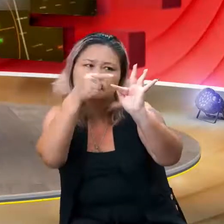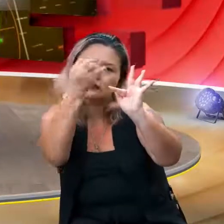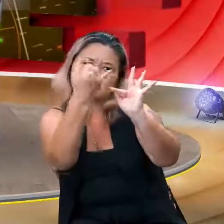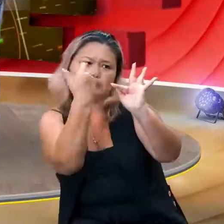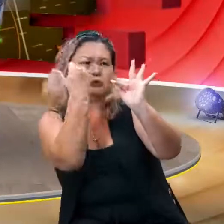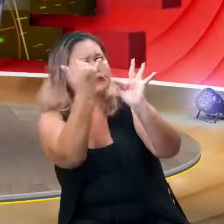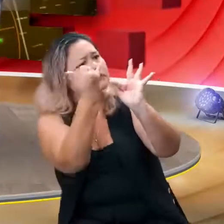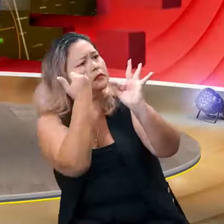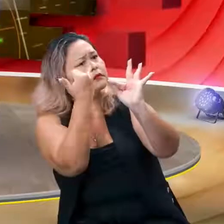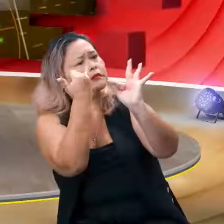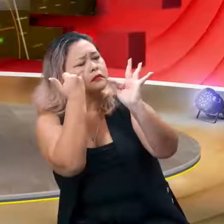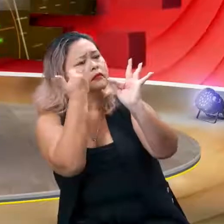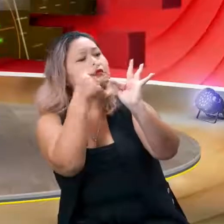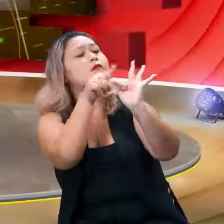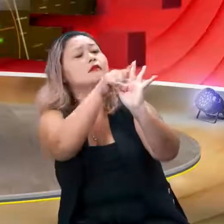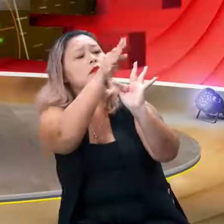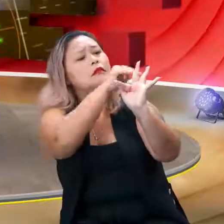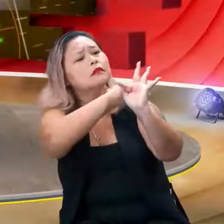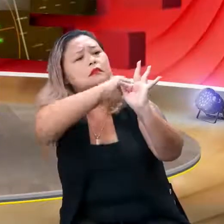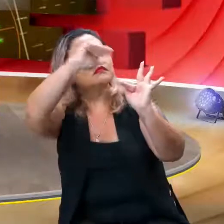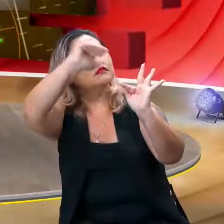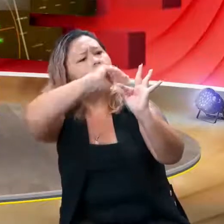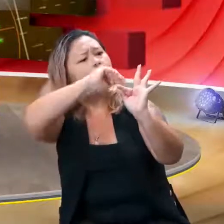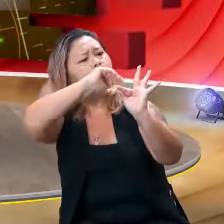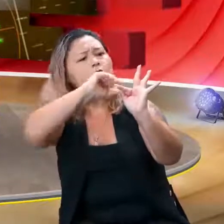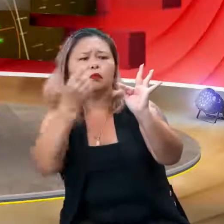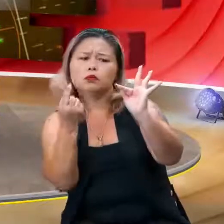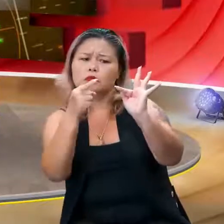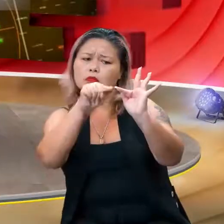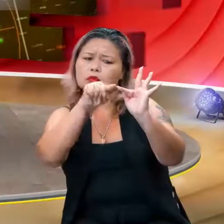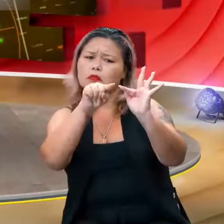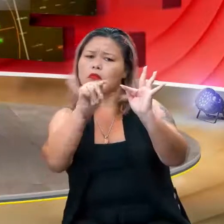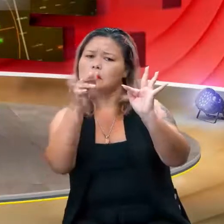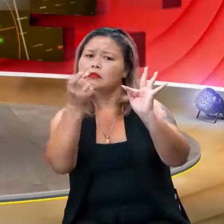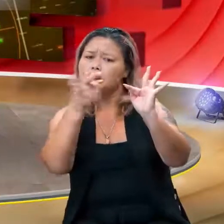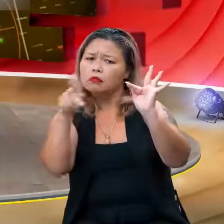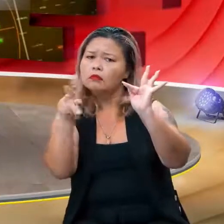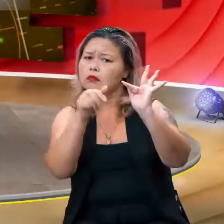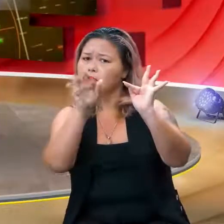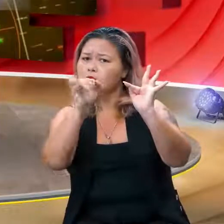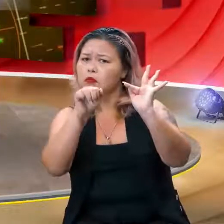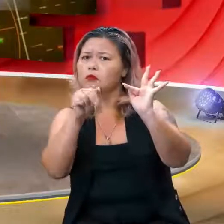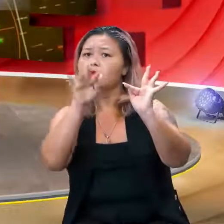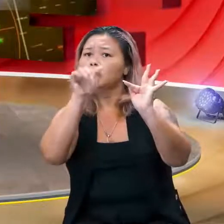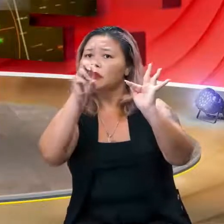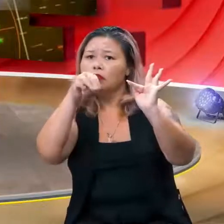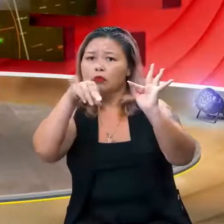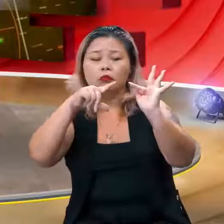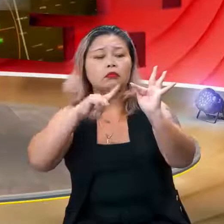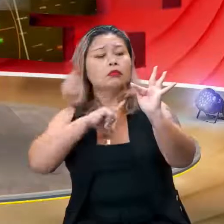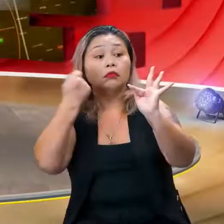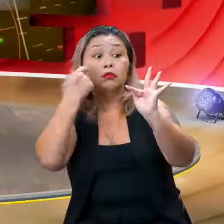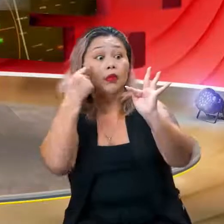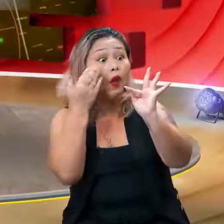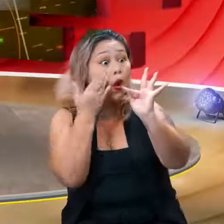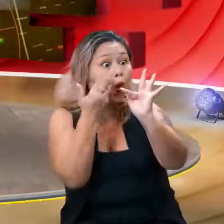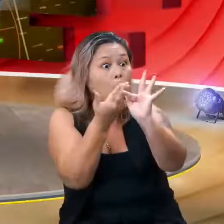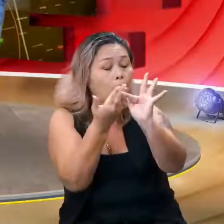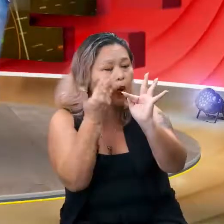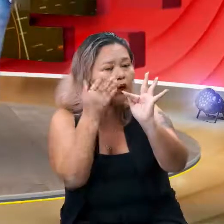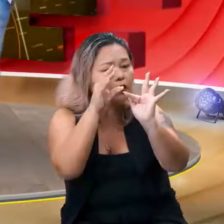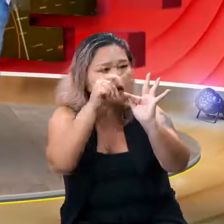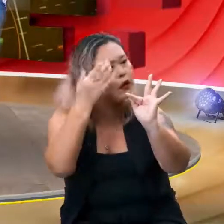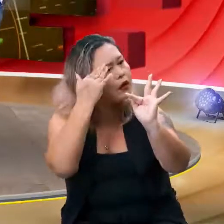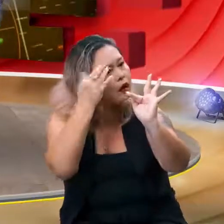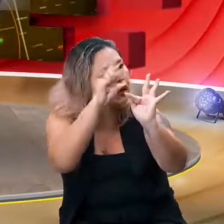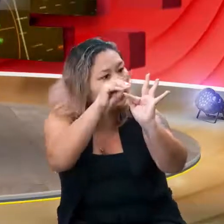de informações, a reta já está aqui, a função, ela é do primeiro grau, ela é uma função afim, e a gente precisa olhar para ele e conseguir entender o que está